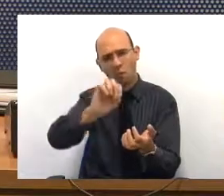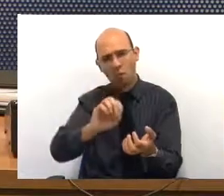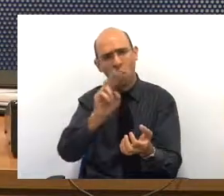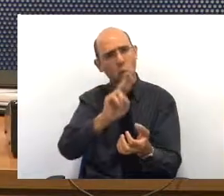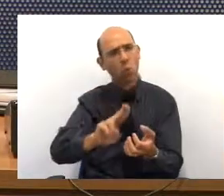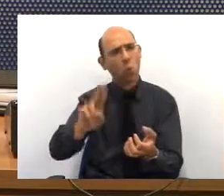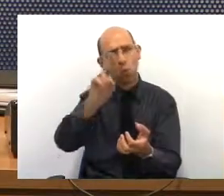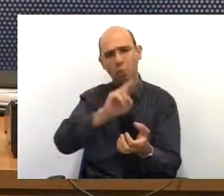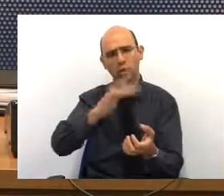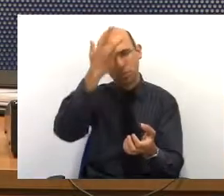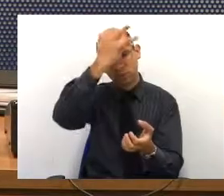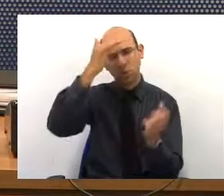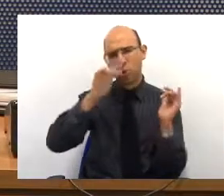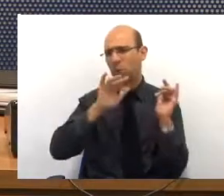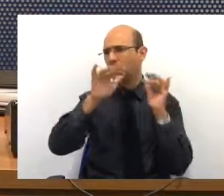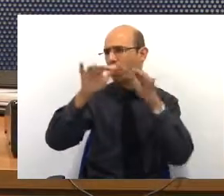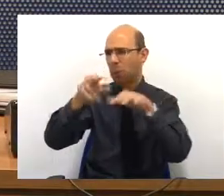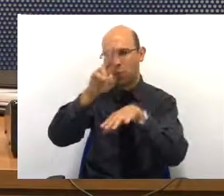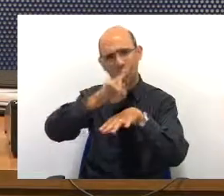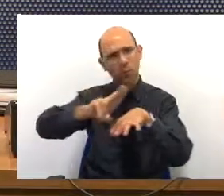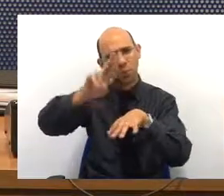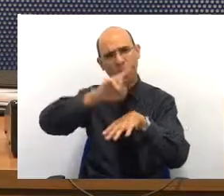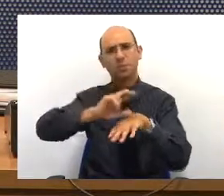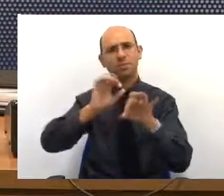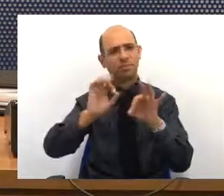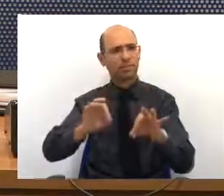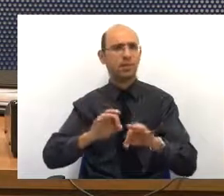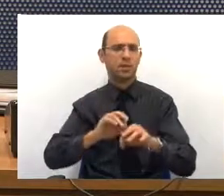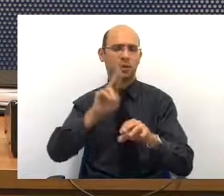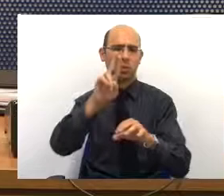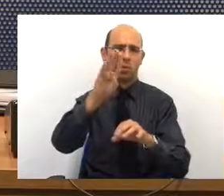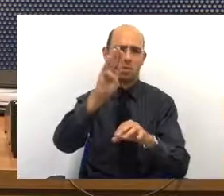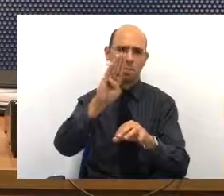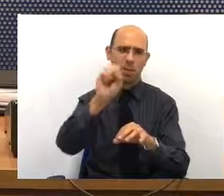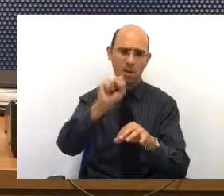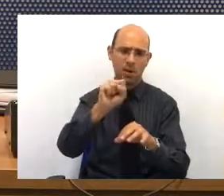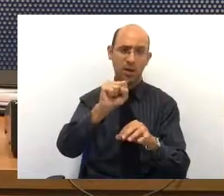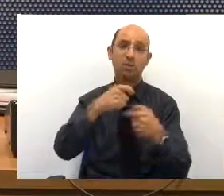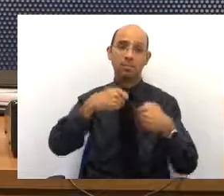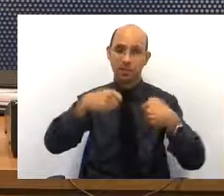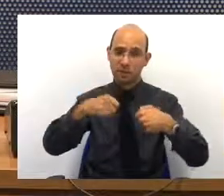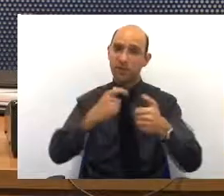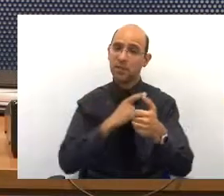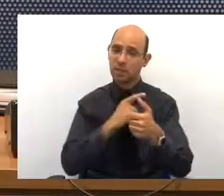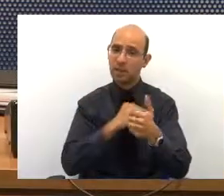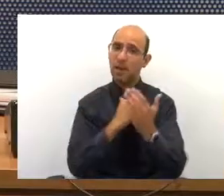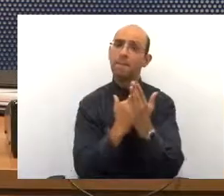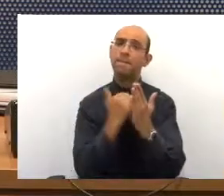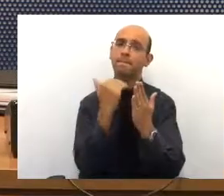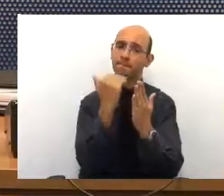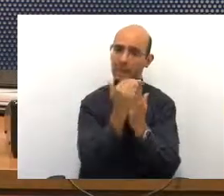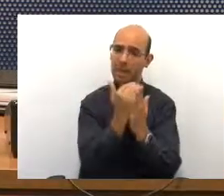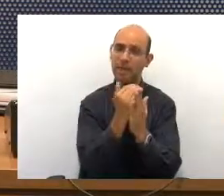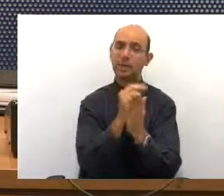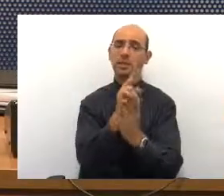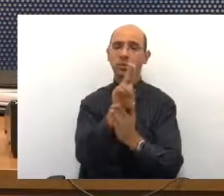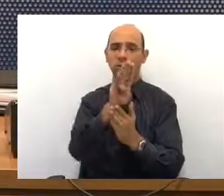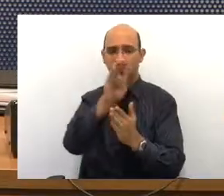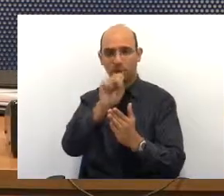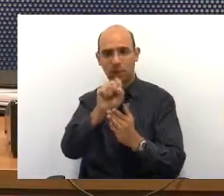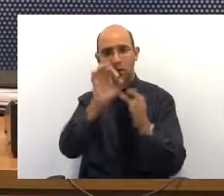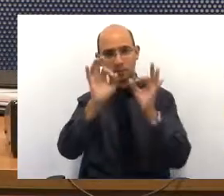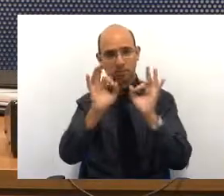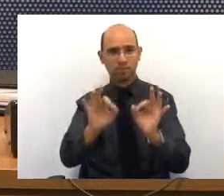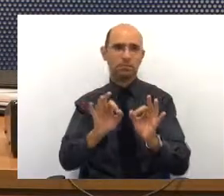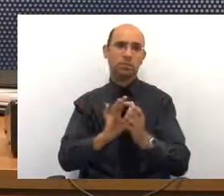muito as UBSs. Então, temos que ter cada vez mais unidades básicas de